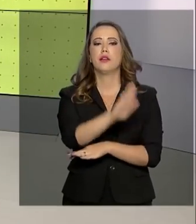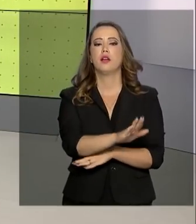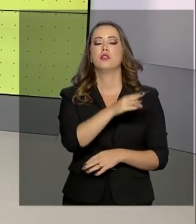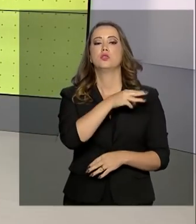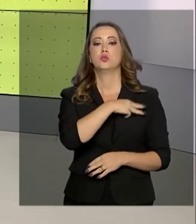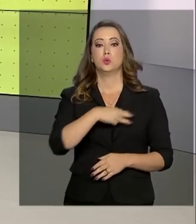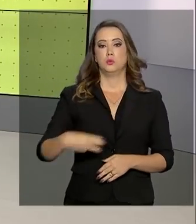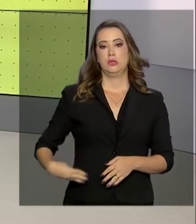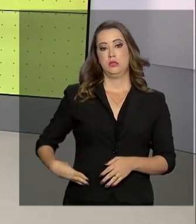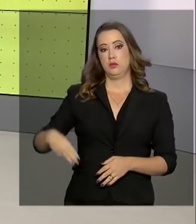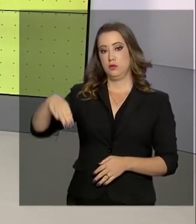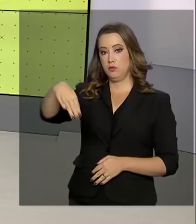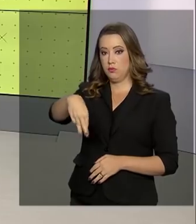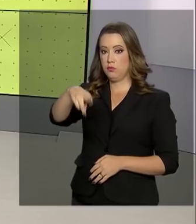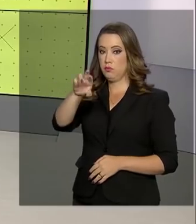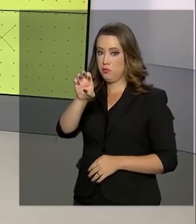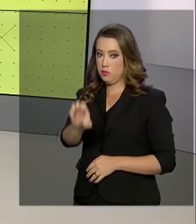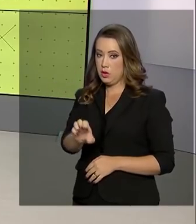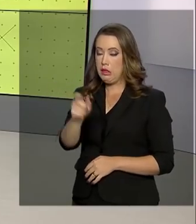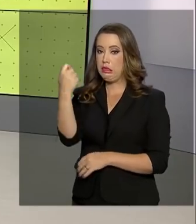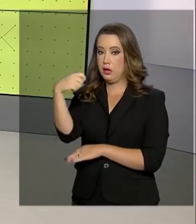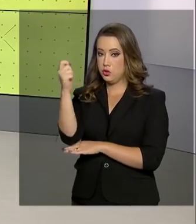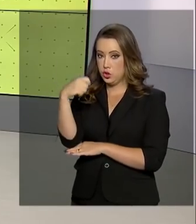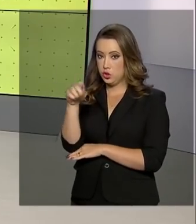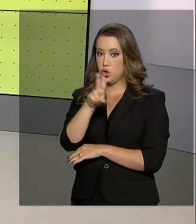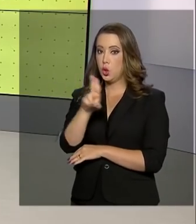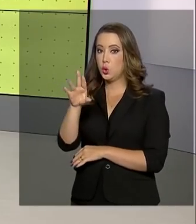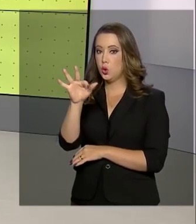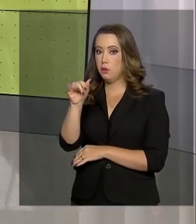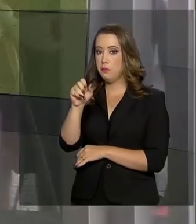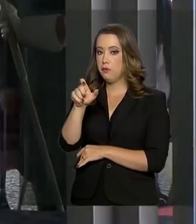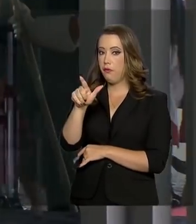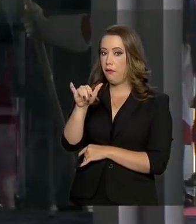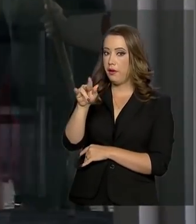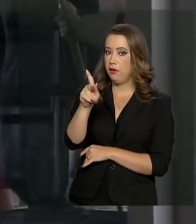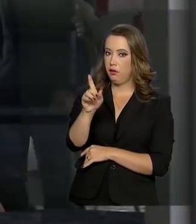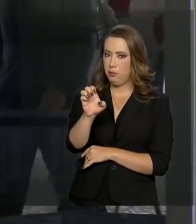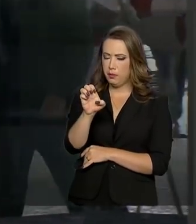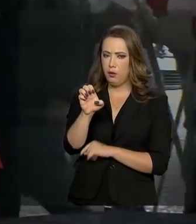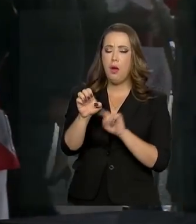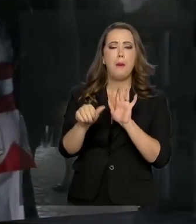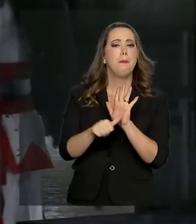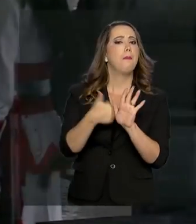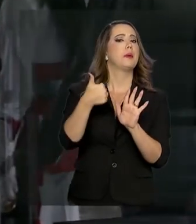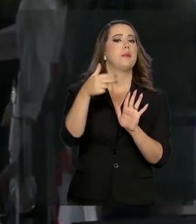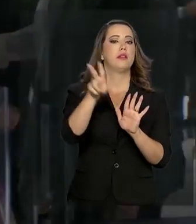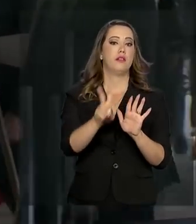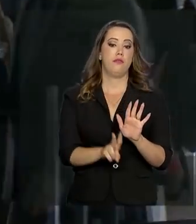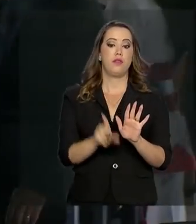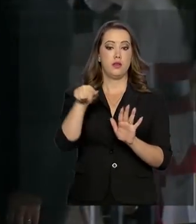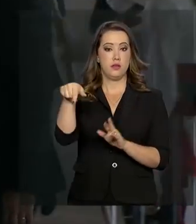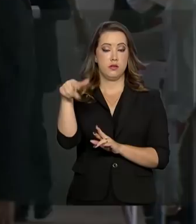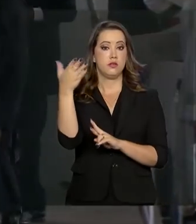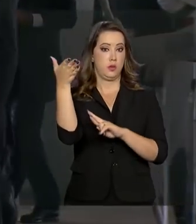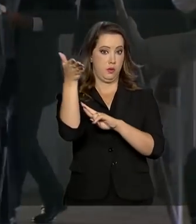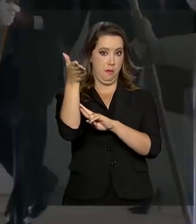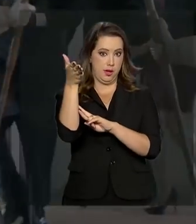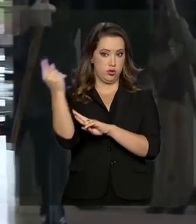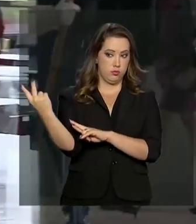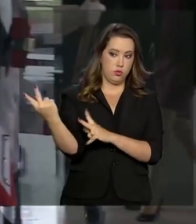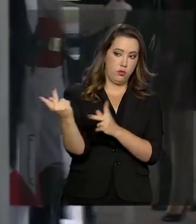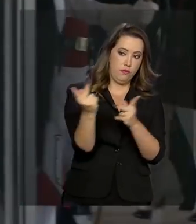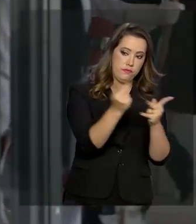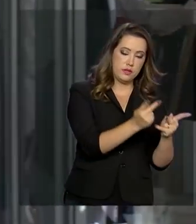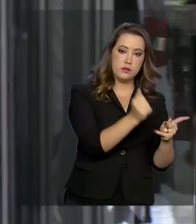o ministro das Relações Exteriores da Argentina, Felipe Solá. Foi a primeira visita oficial ao Brasil do chanceler após a posse do